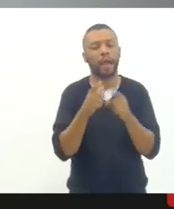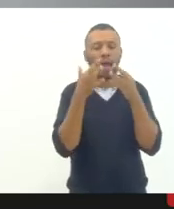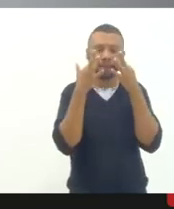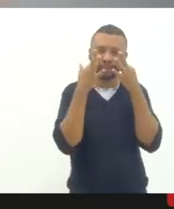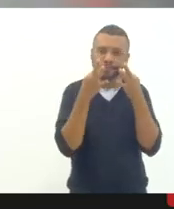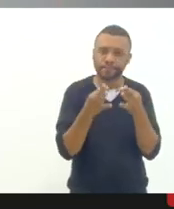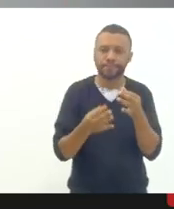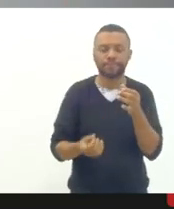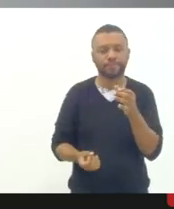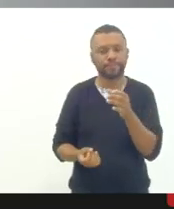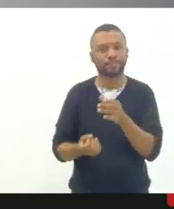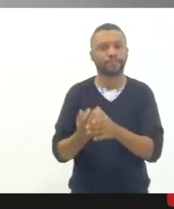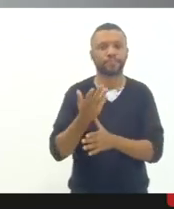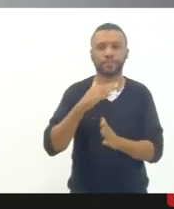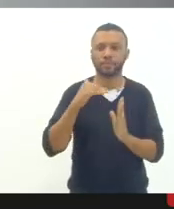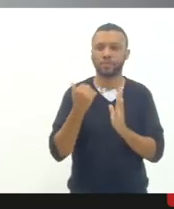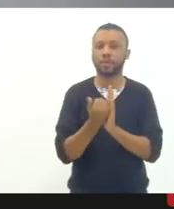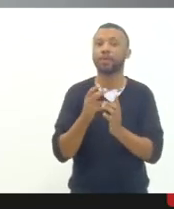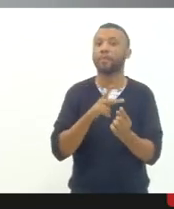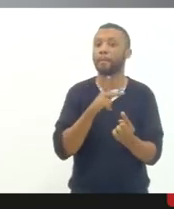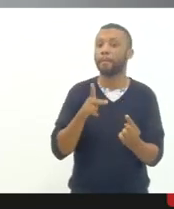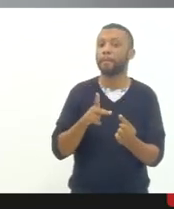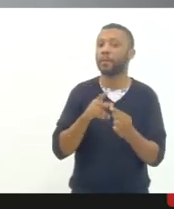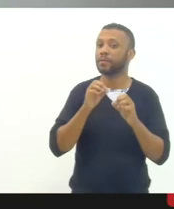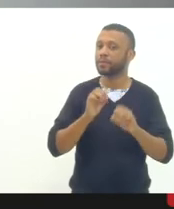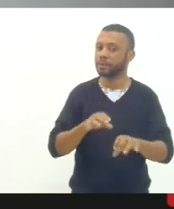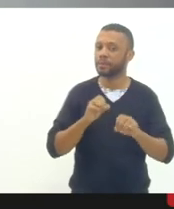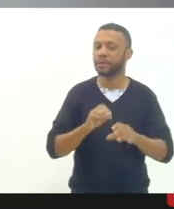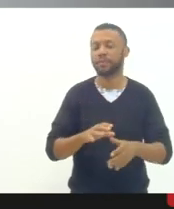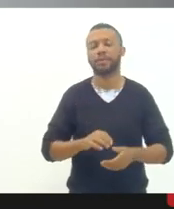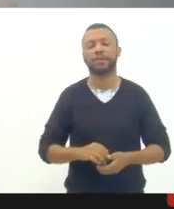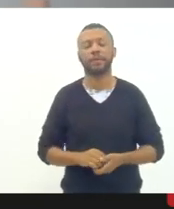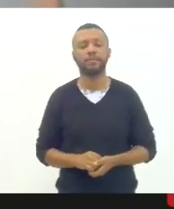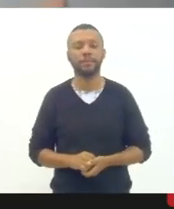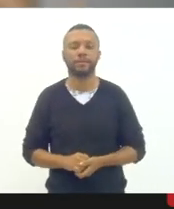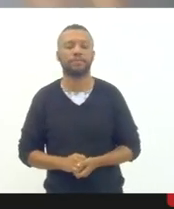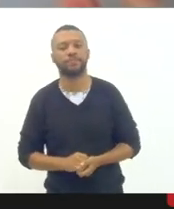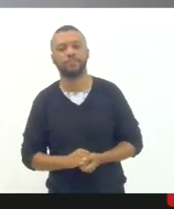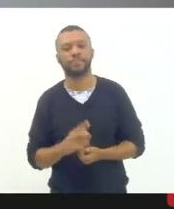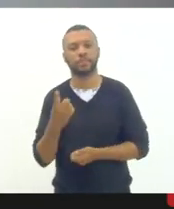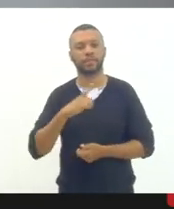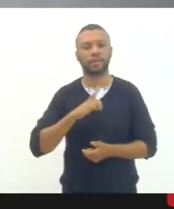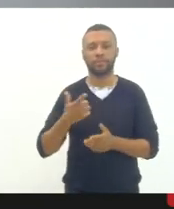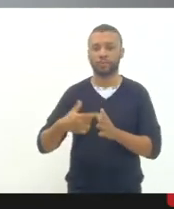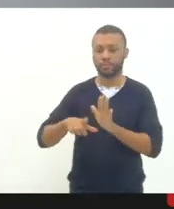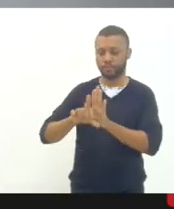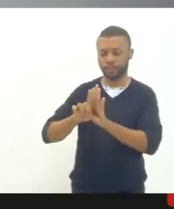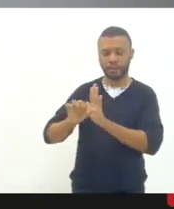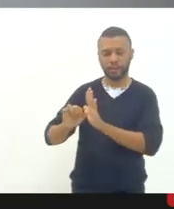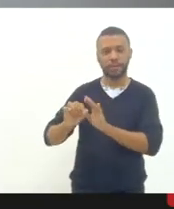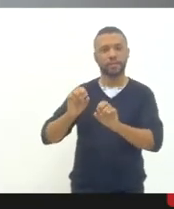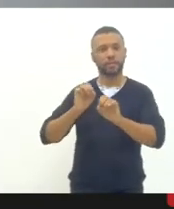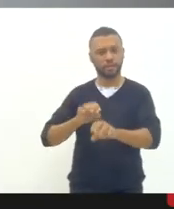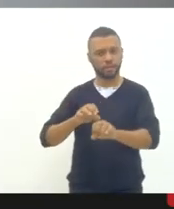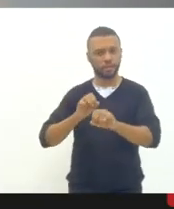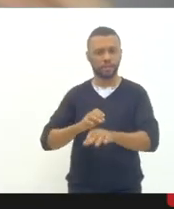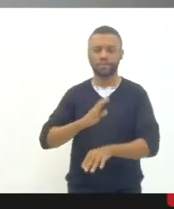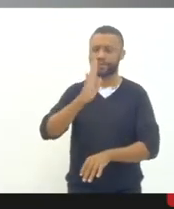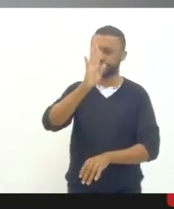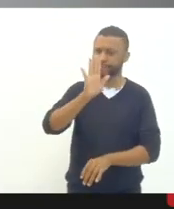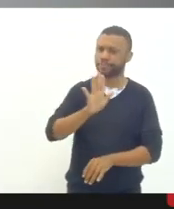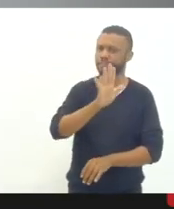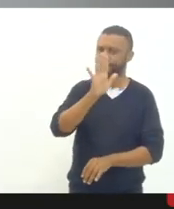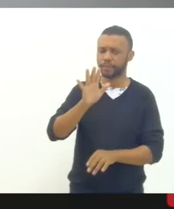implementação desses planos de educação a gente tem uma legislação educacional brasileira muito